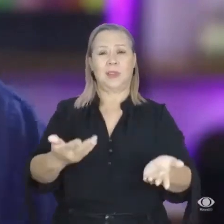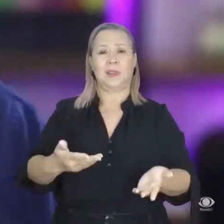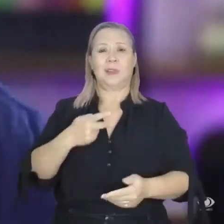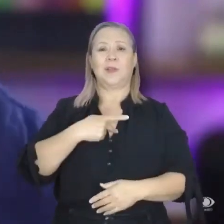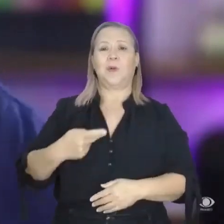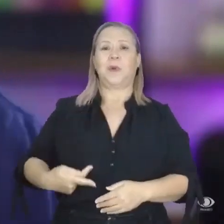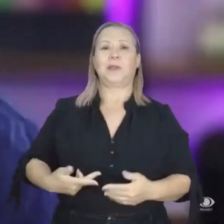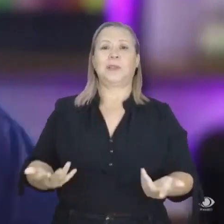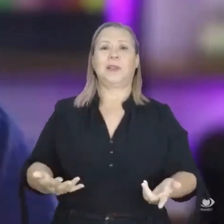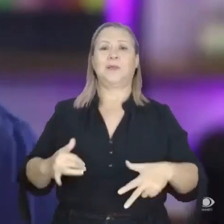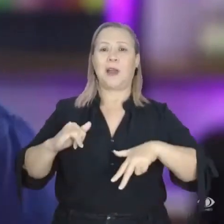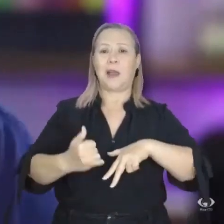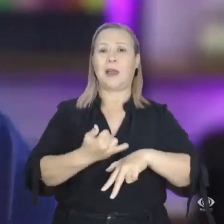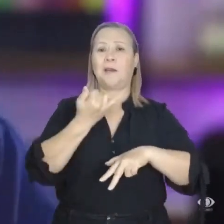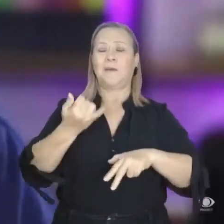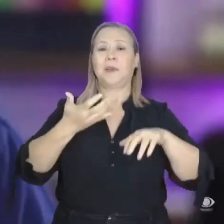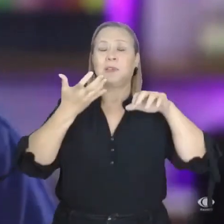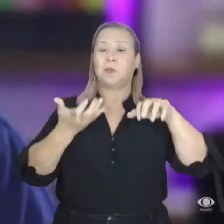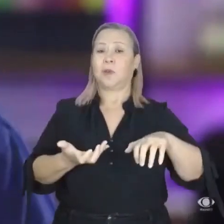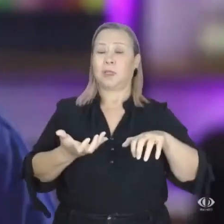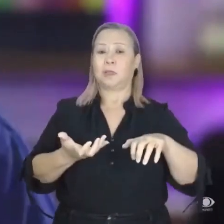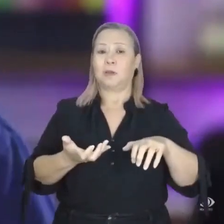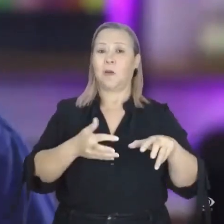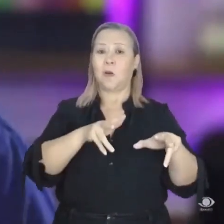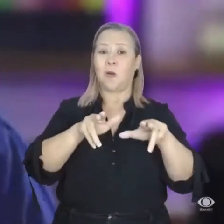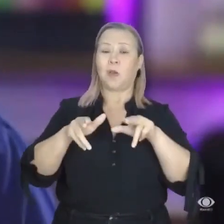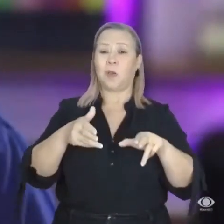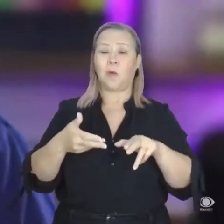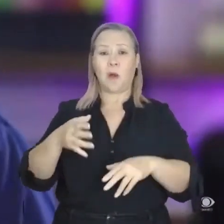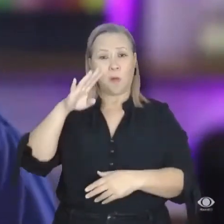refém do Congresso Nacional como está o Bolsonaro.